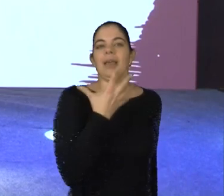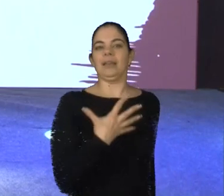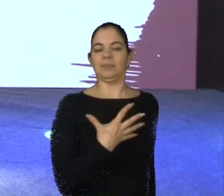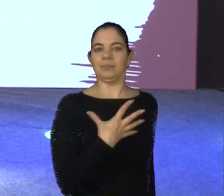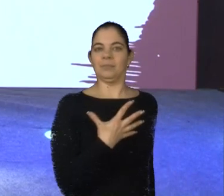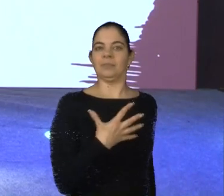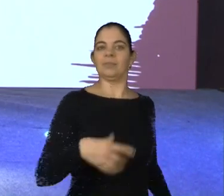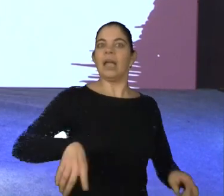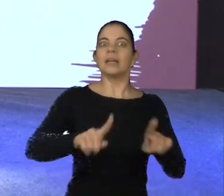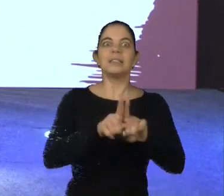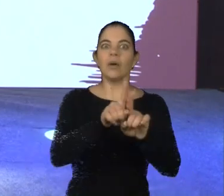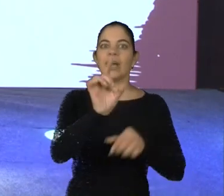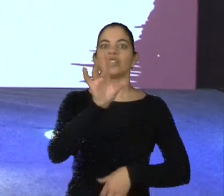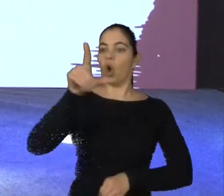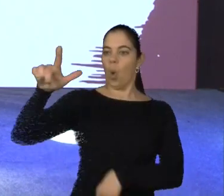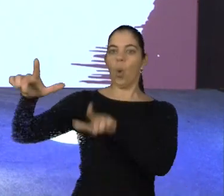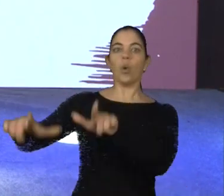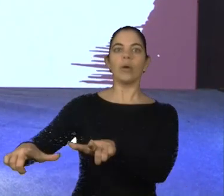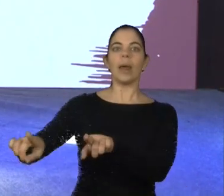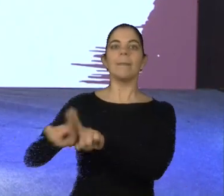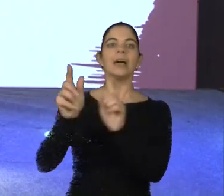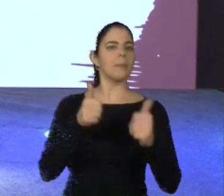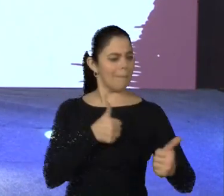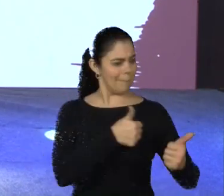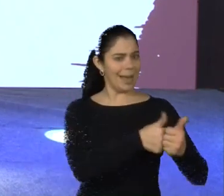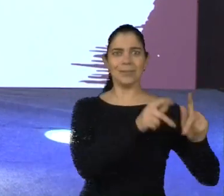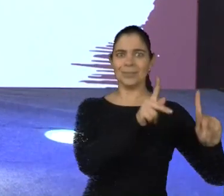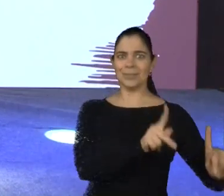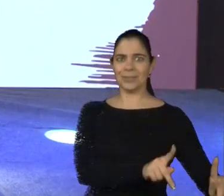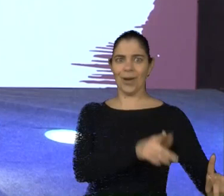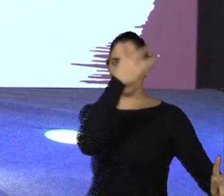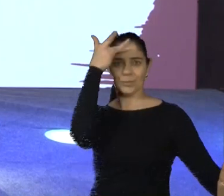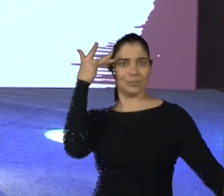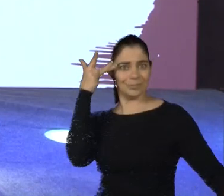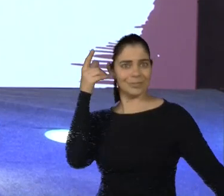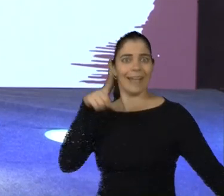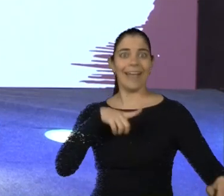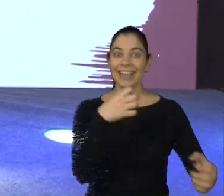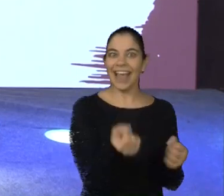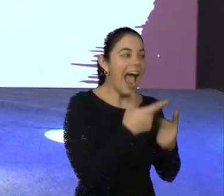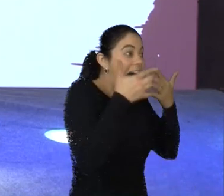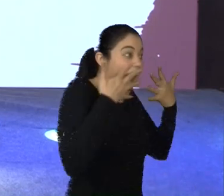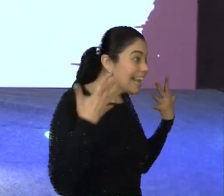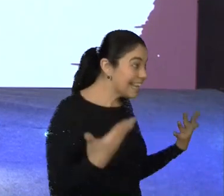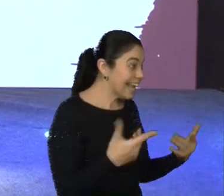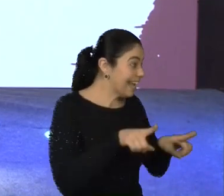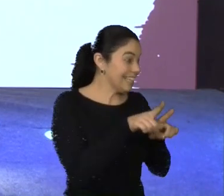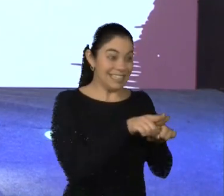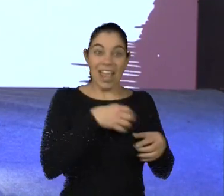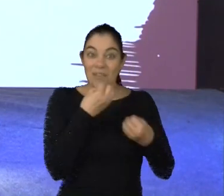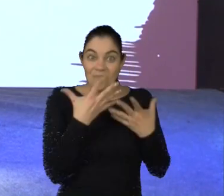não só o ambiente físico, mas também estar próximo de pessoas que, né, up, pessoas alegres, pessoas que tragam coisas